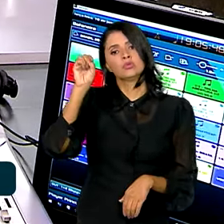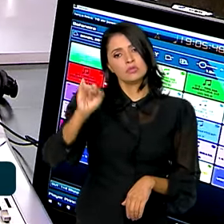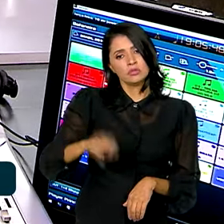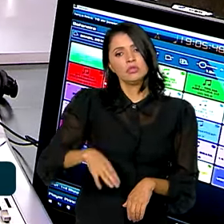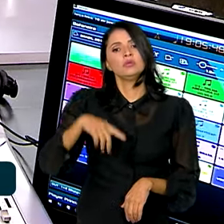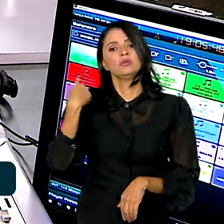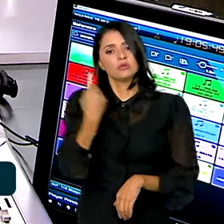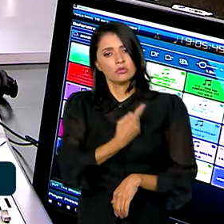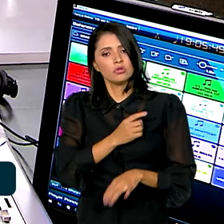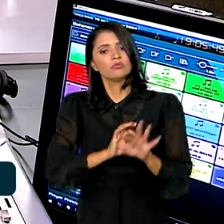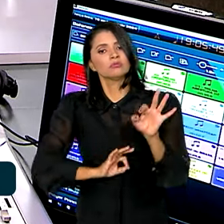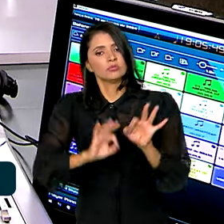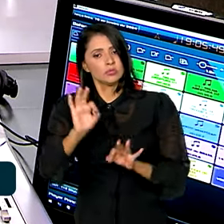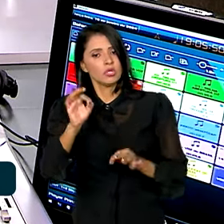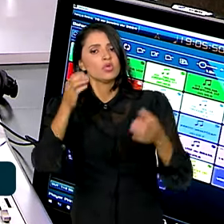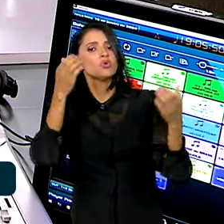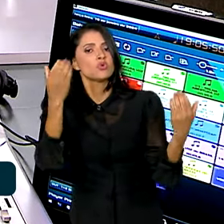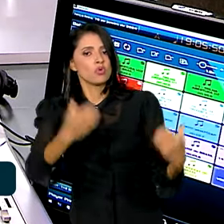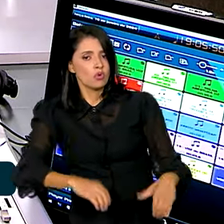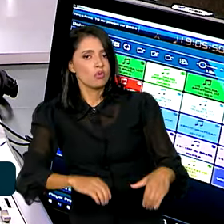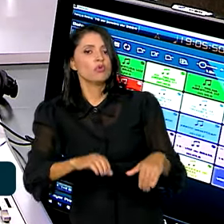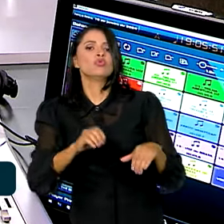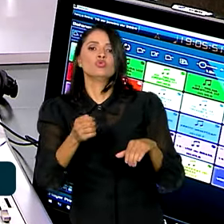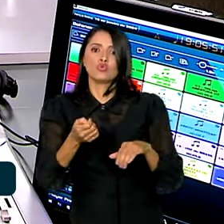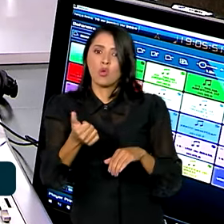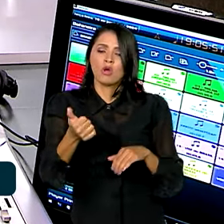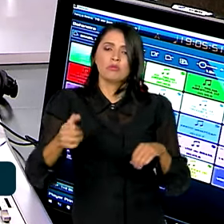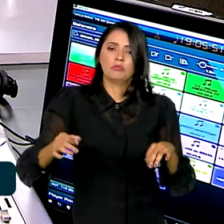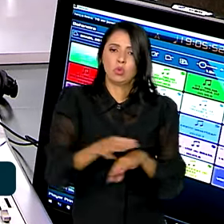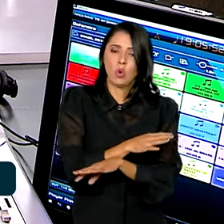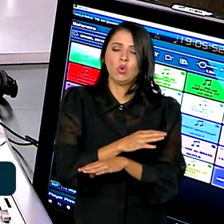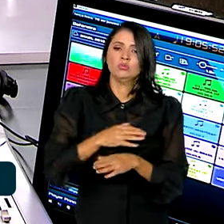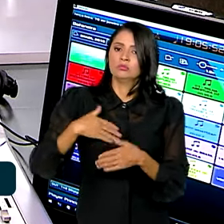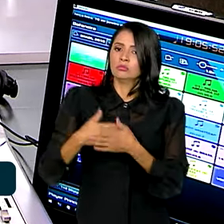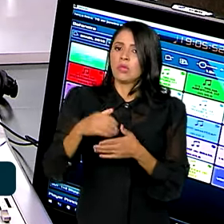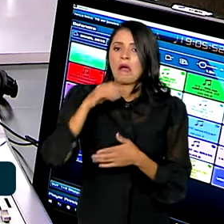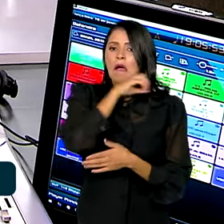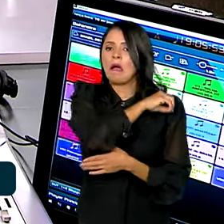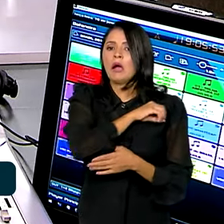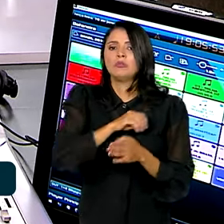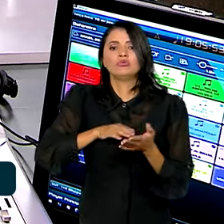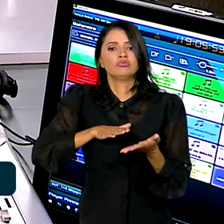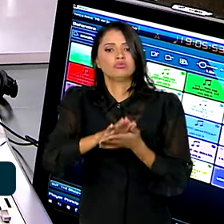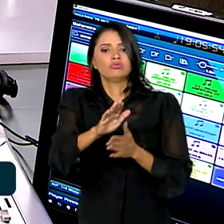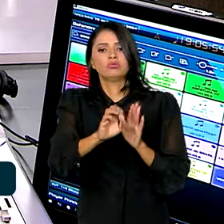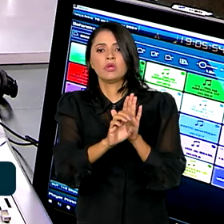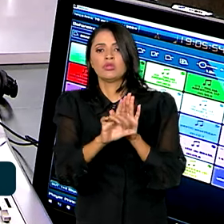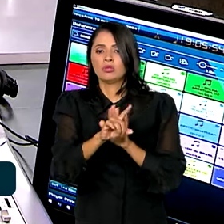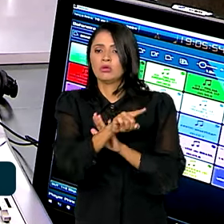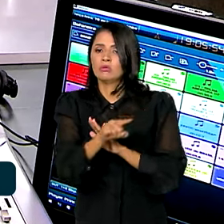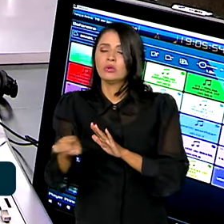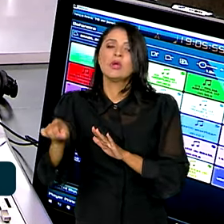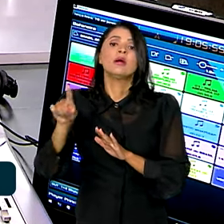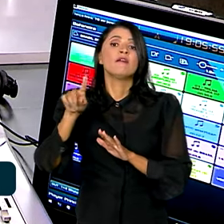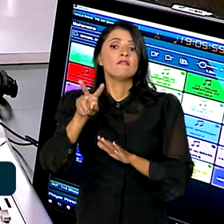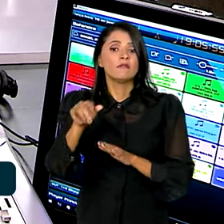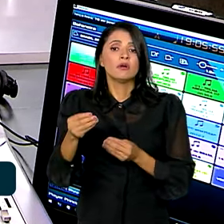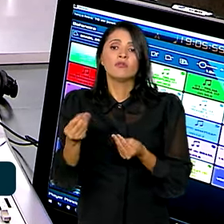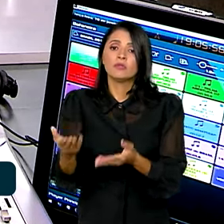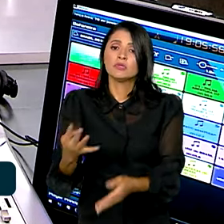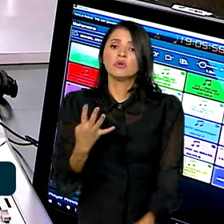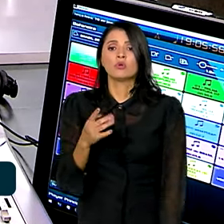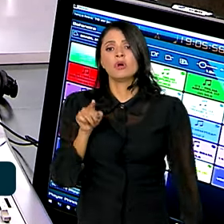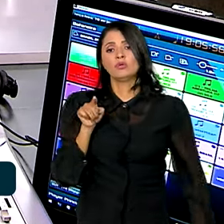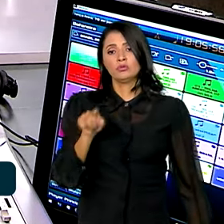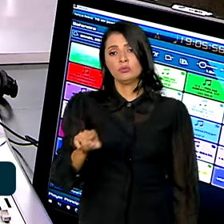estamos com um concurso público pronto, que vai logo, logo estar à disposição da nossa sociedade, onde nós vamos estar oferecendo